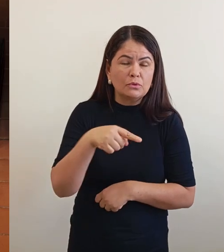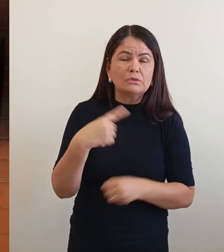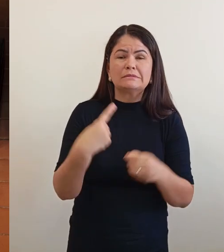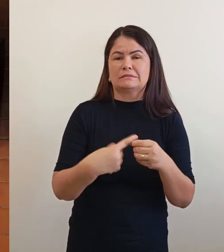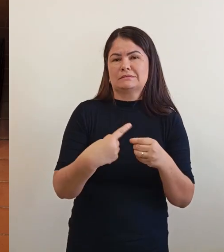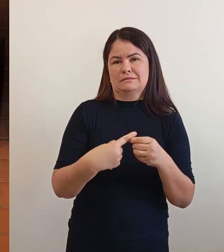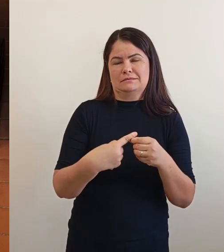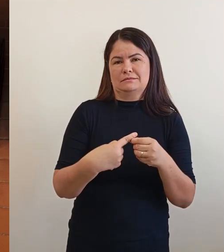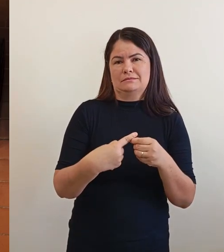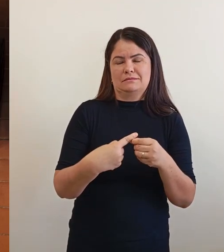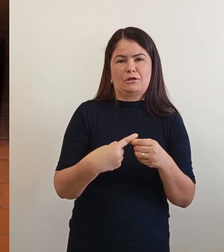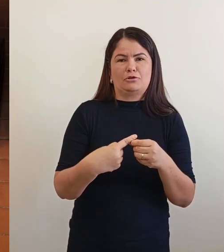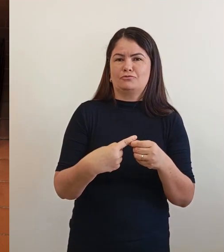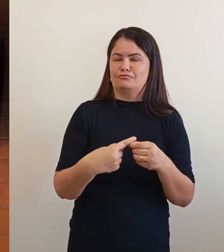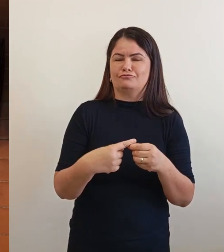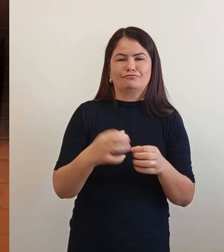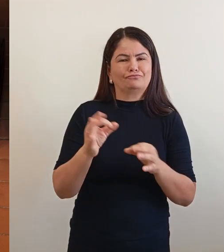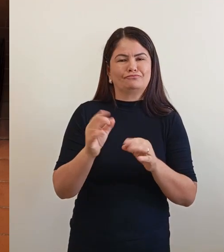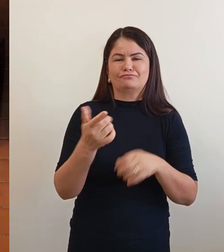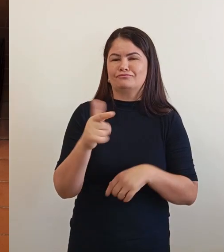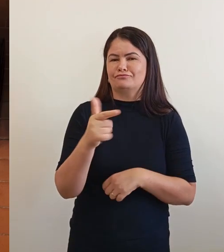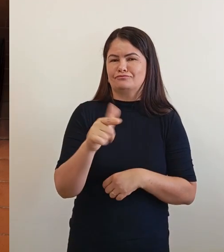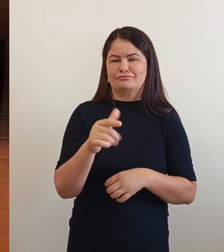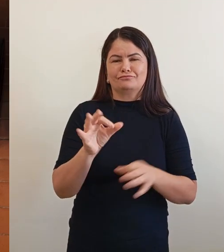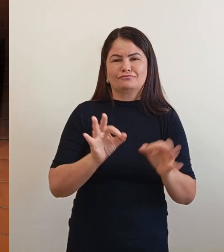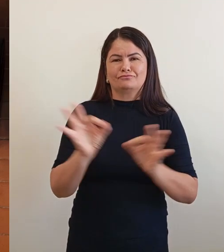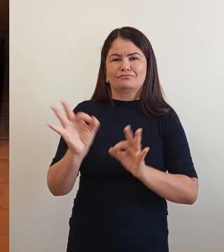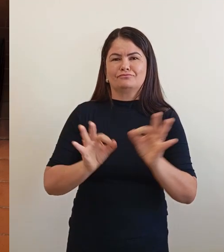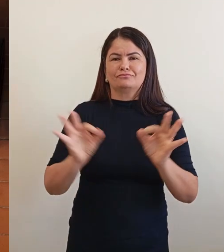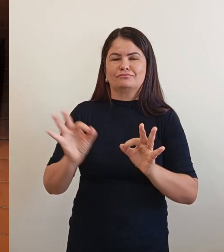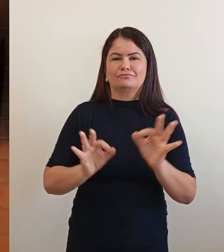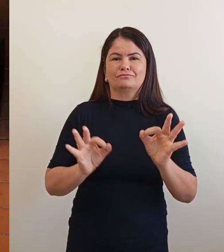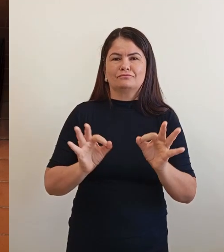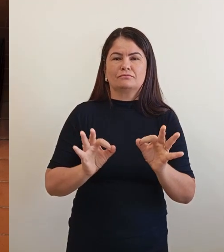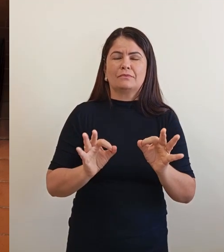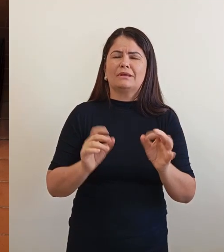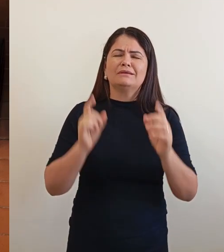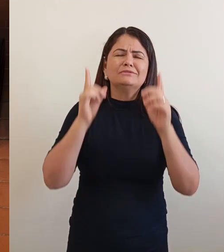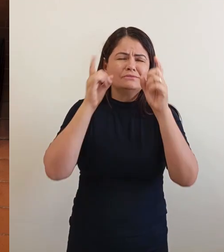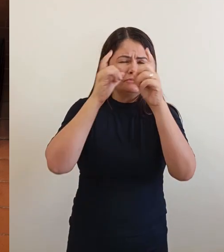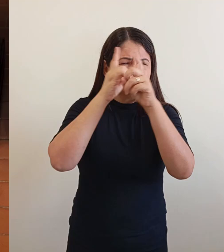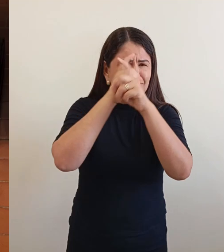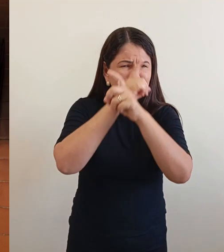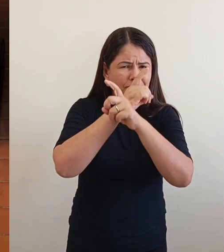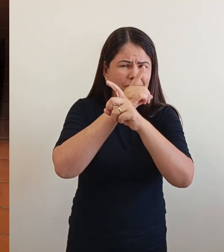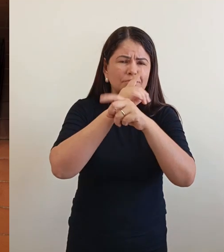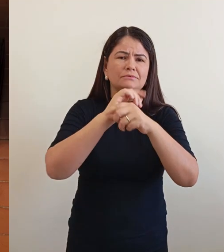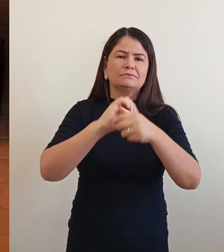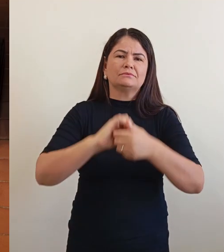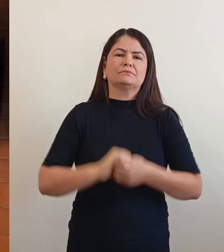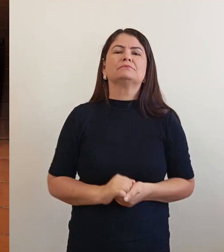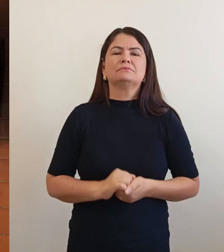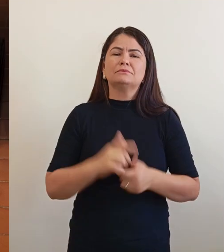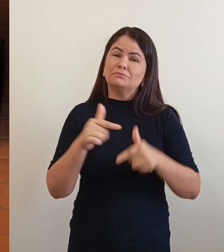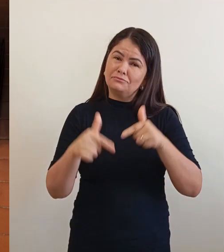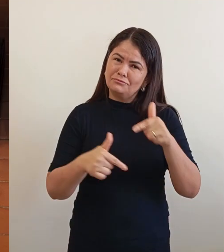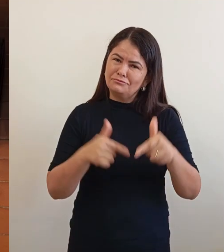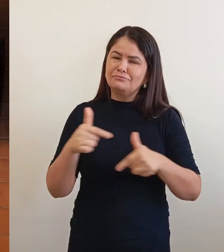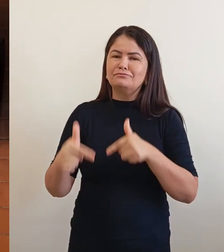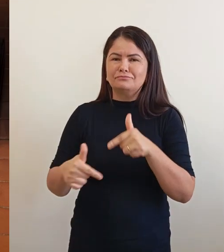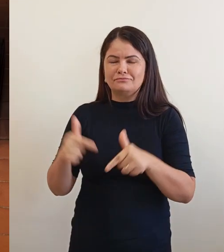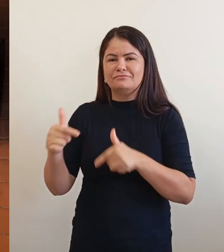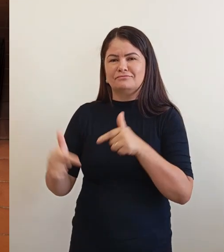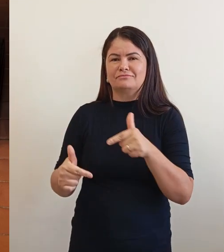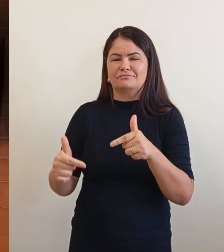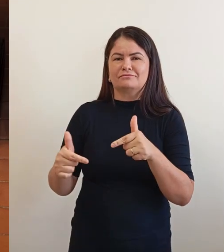planejada, é uma cidade muito custosa de trabalhar ela